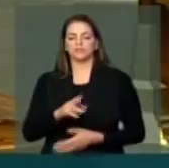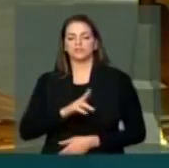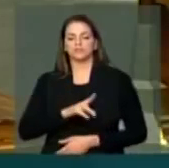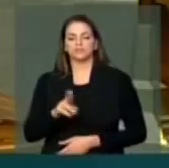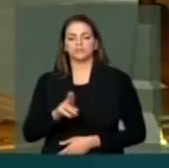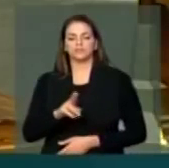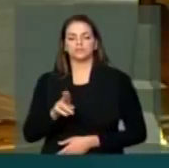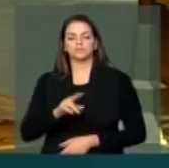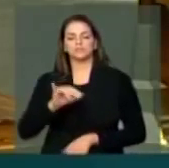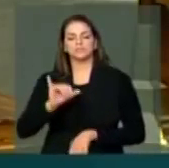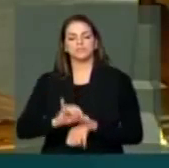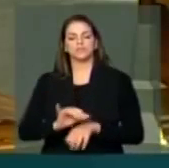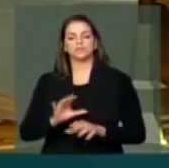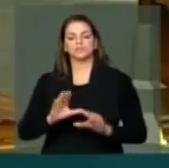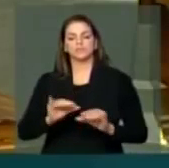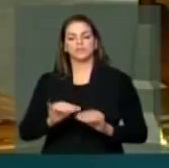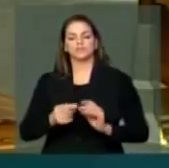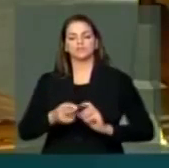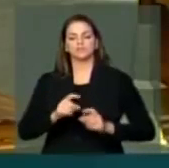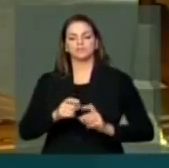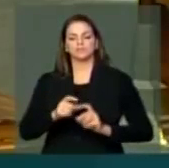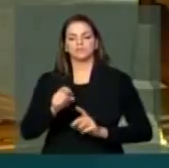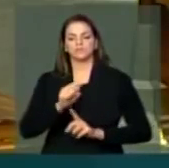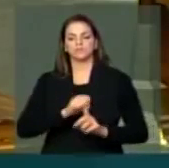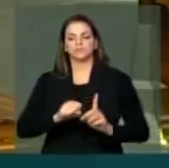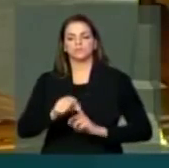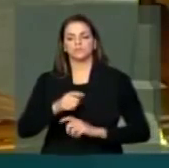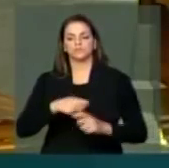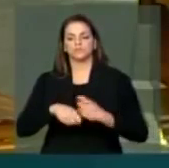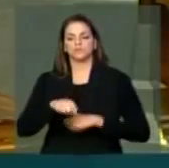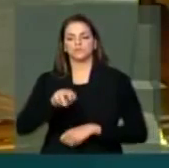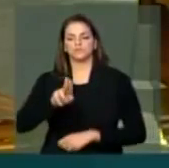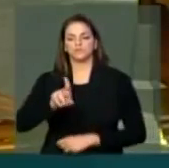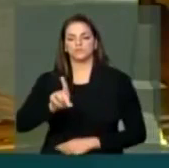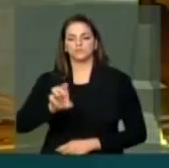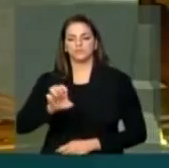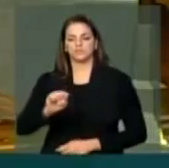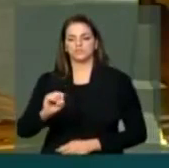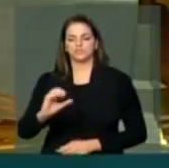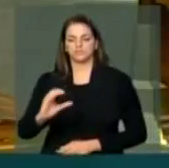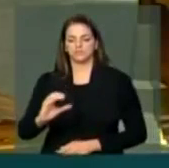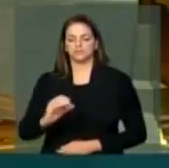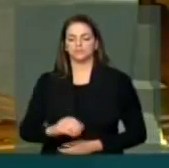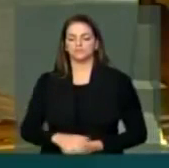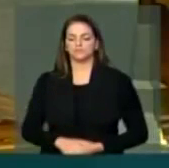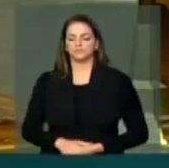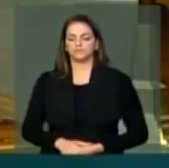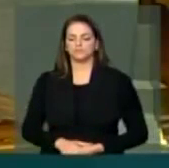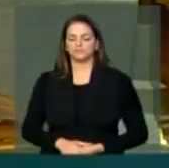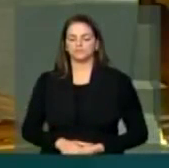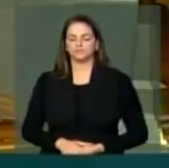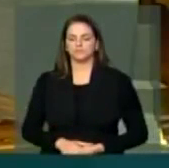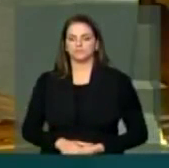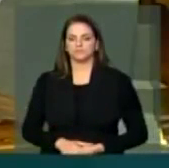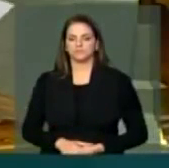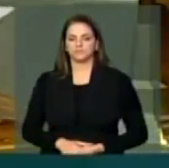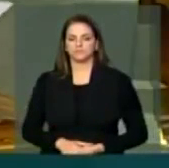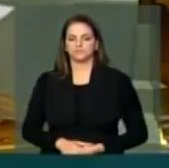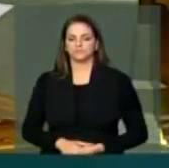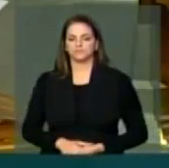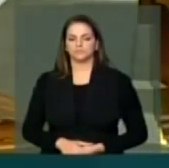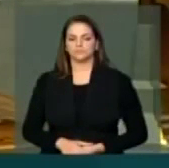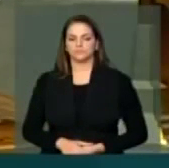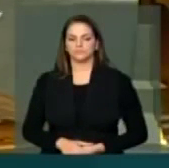Centro e Ciência de Administração Socioeconômico da UDESC. Senhor diretor atual, professor Arnaldo José de Lima.